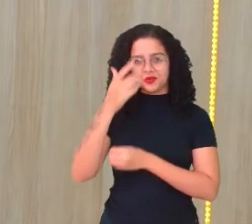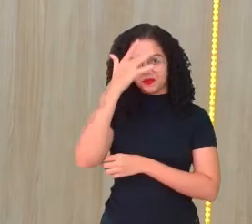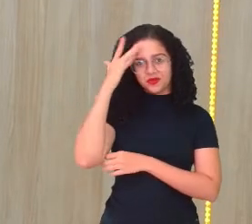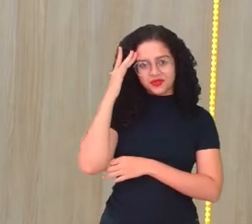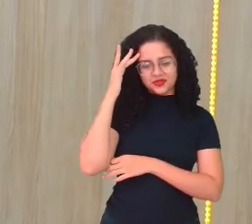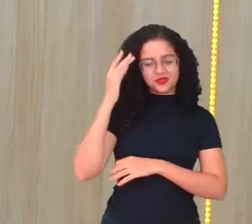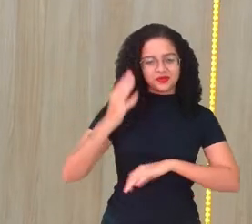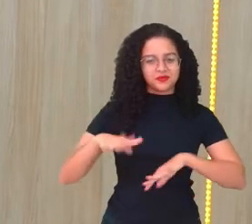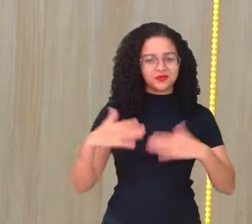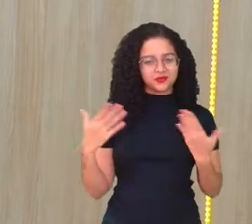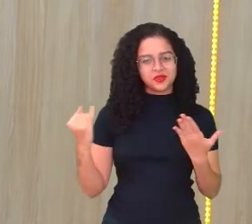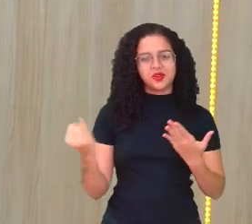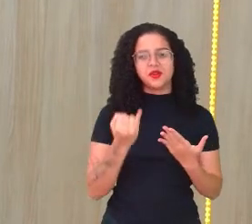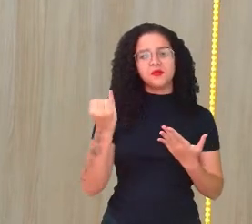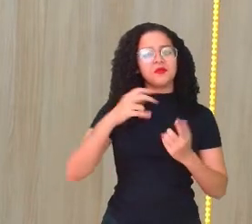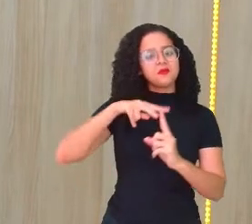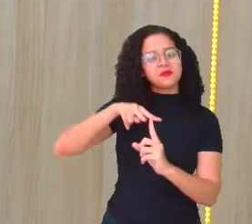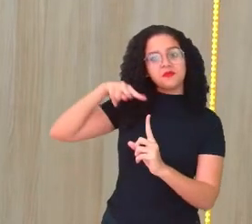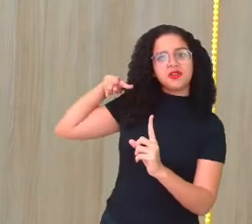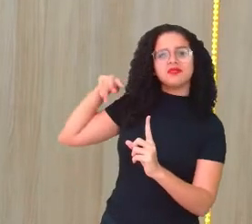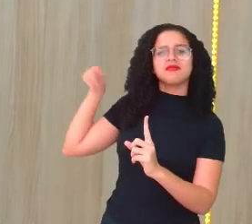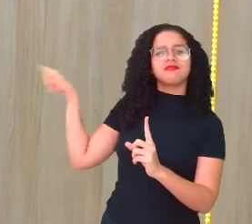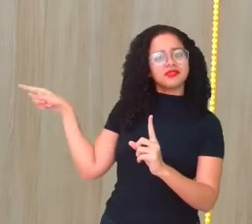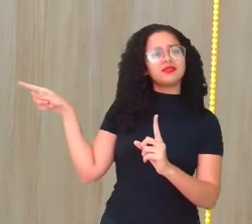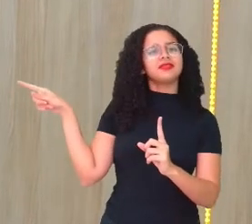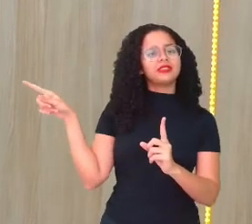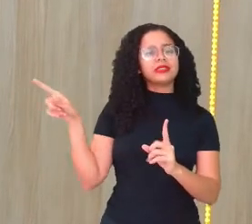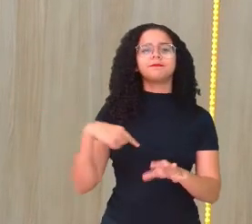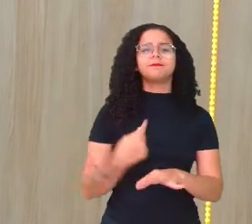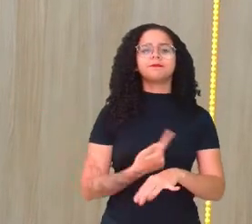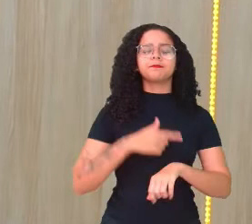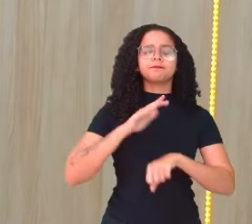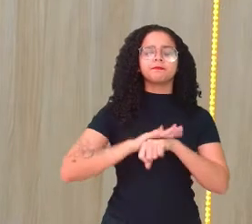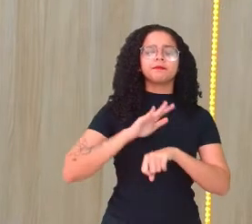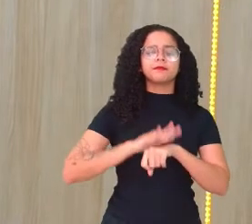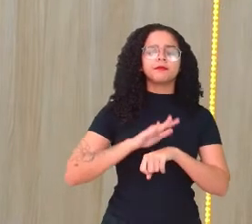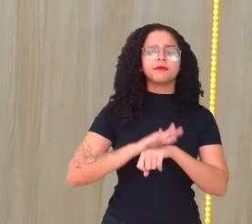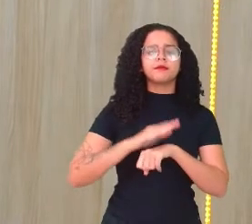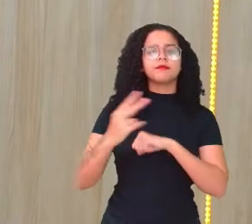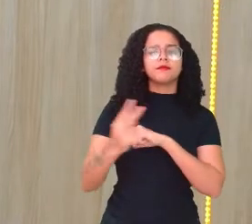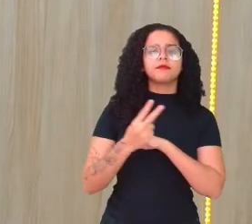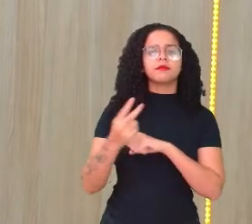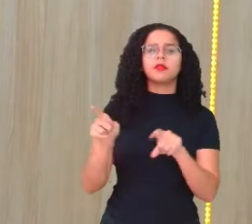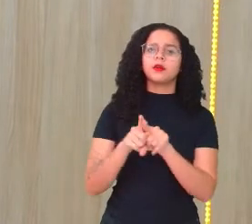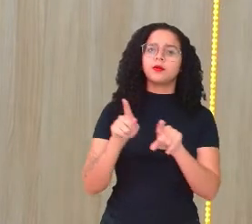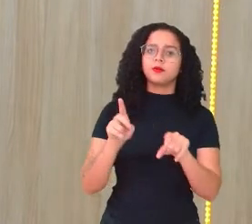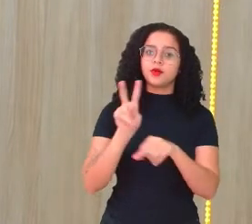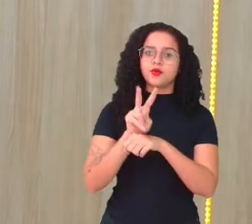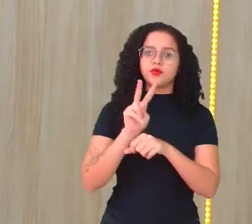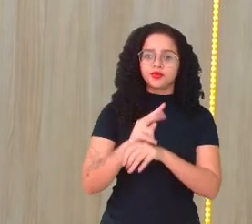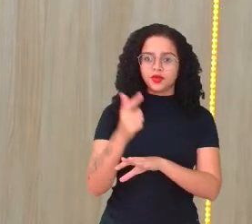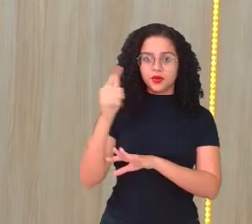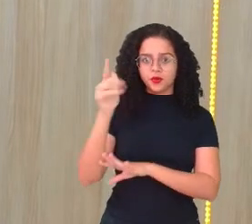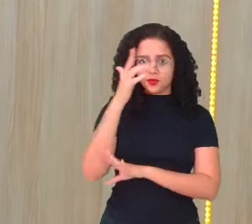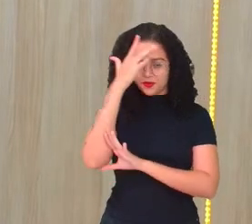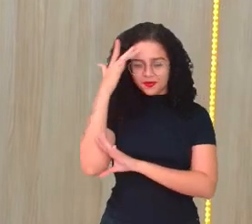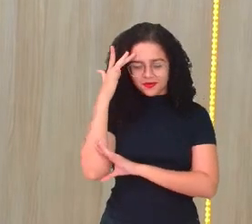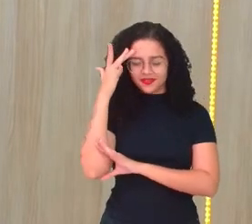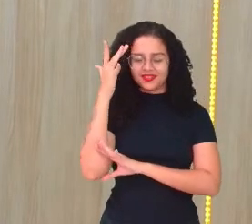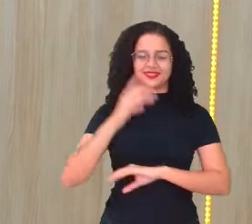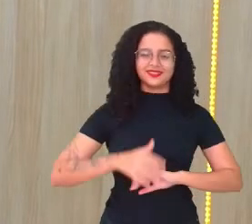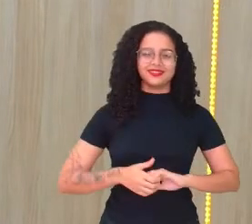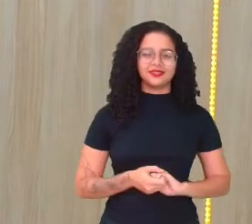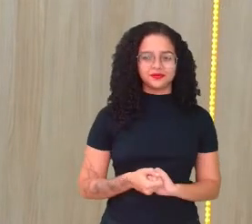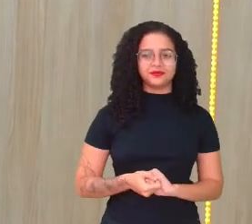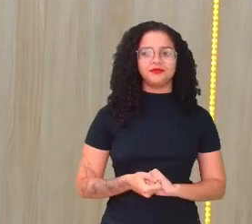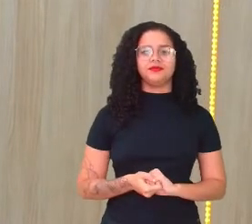importante essa visão aí, tanto do nosso autocuidado, quanto do cuidado com o próximo, né?